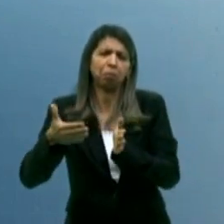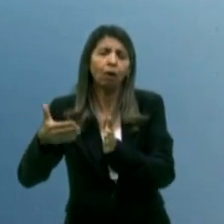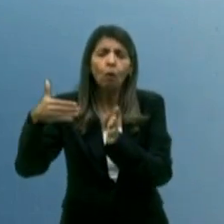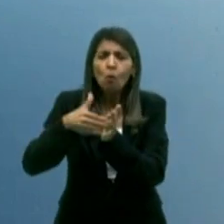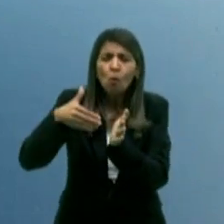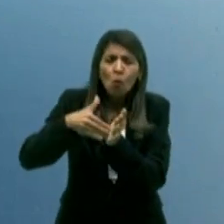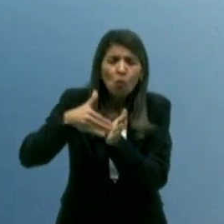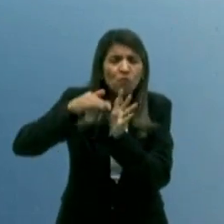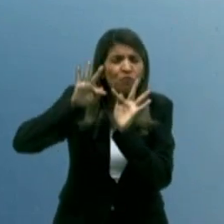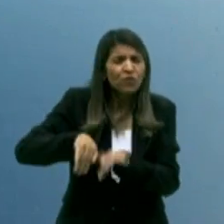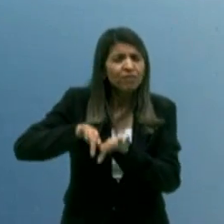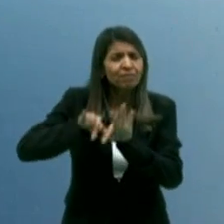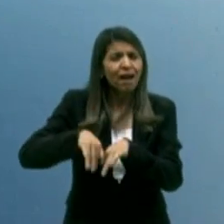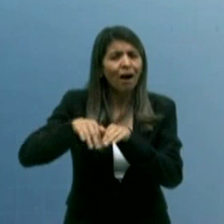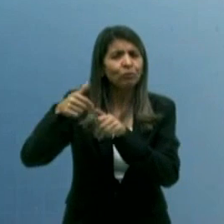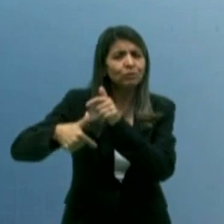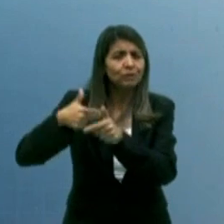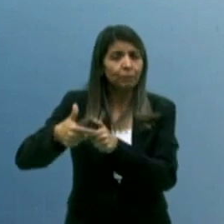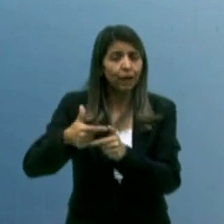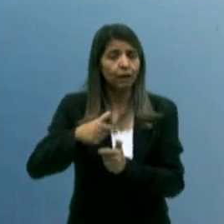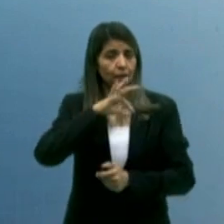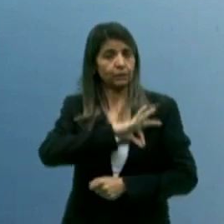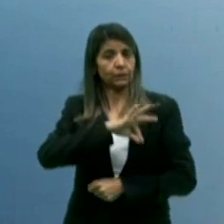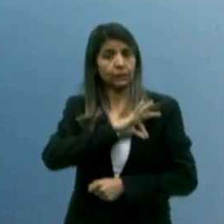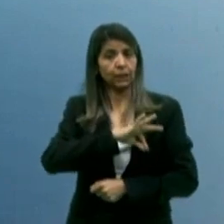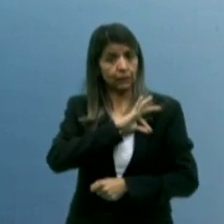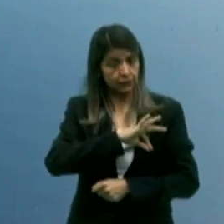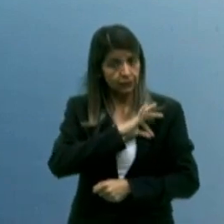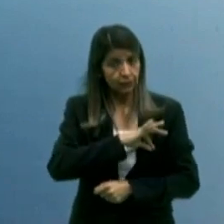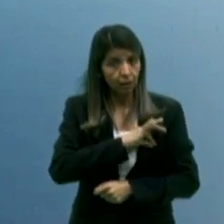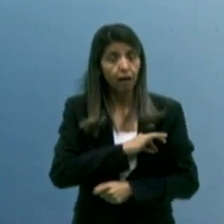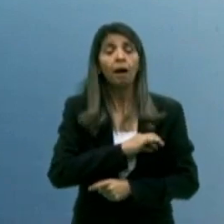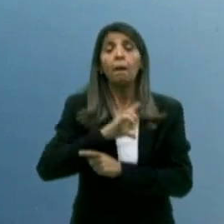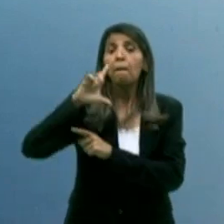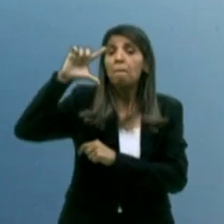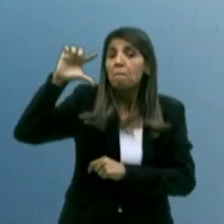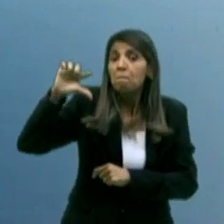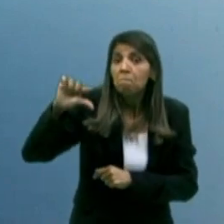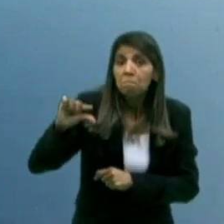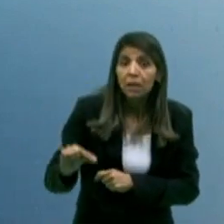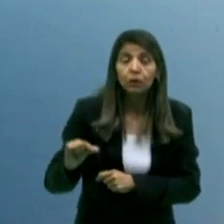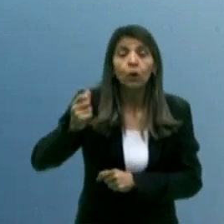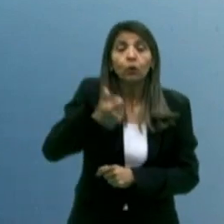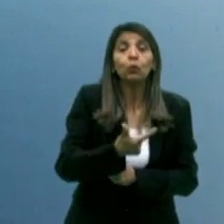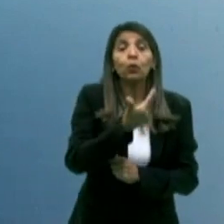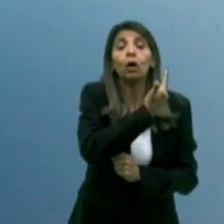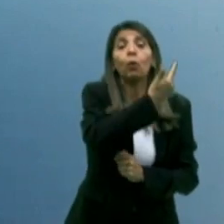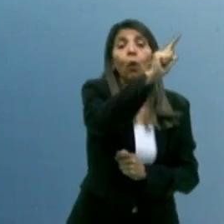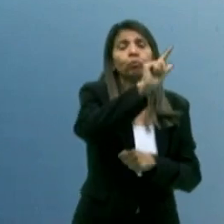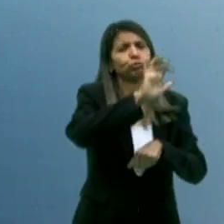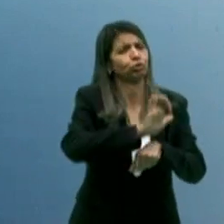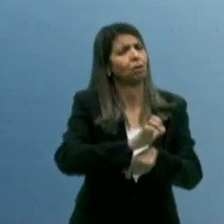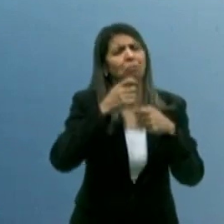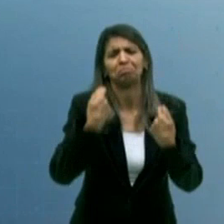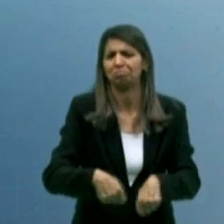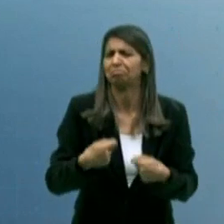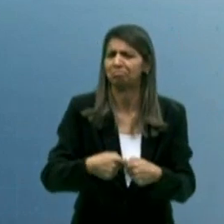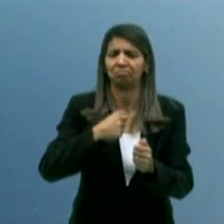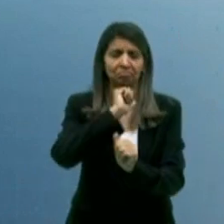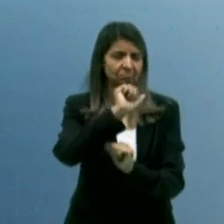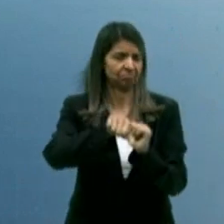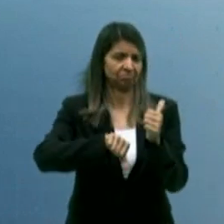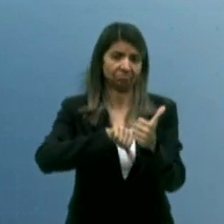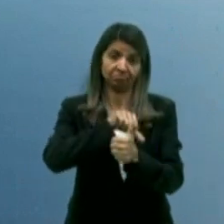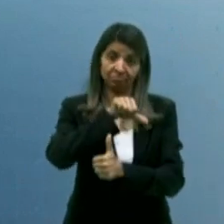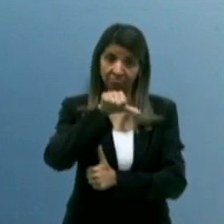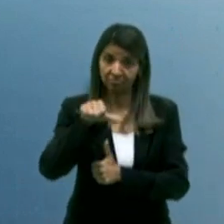que é menor do que o início da carreira em todos os outros estados no nosso país. A gente precisa reverter um quadro. Eu sei que